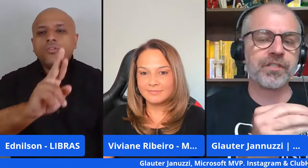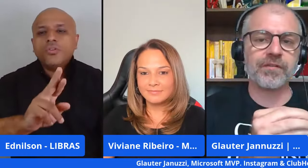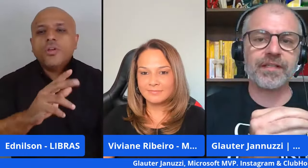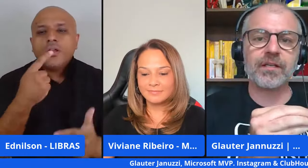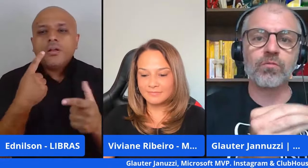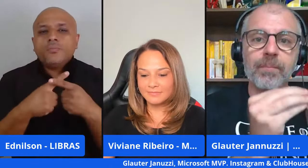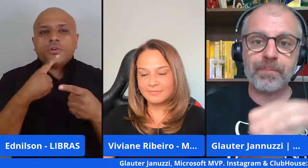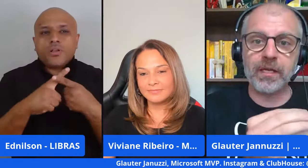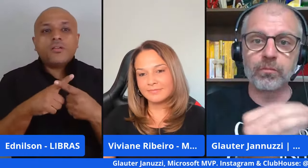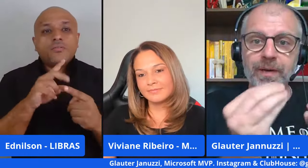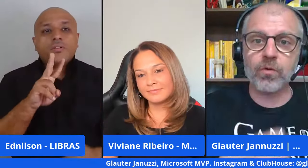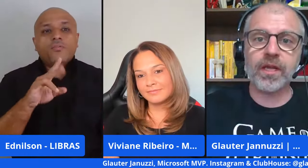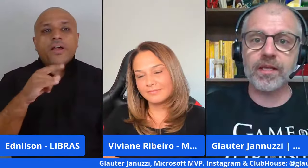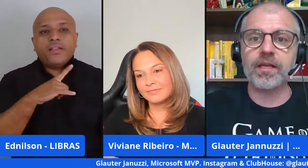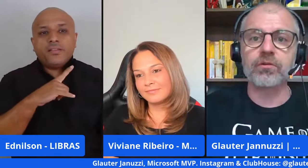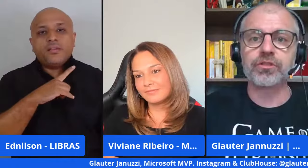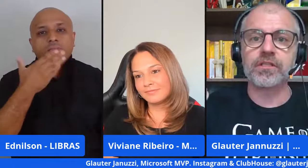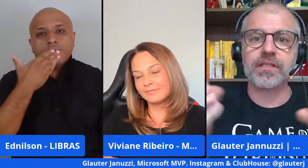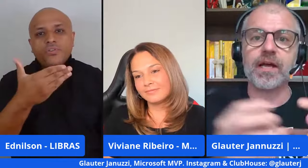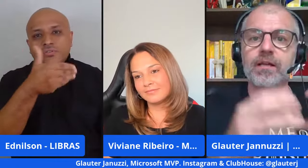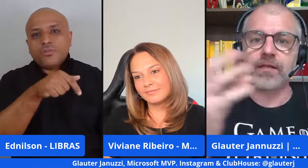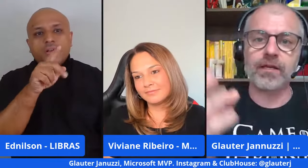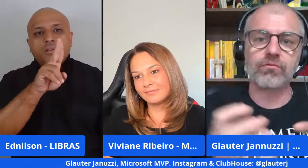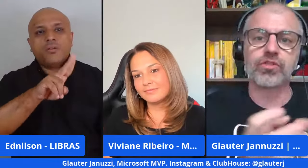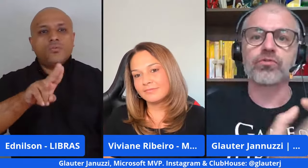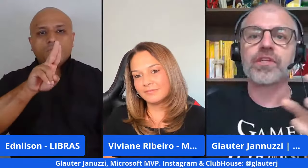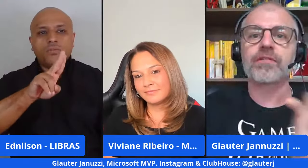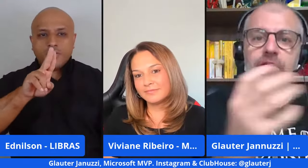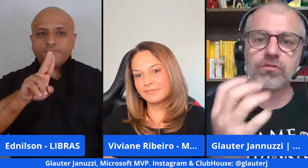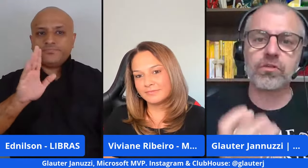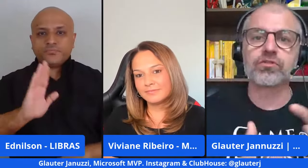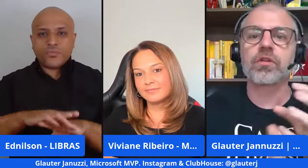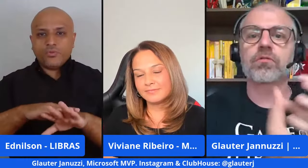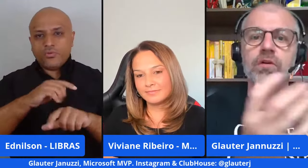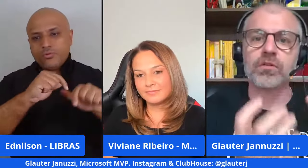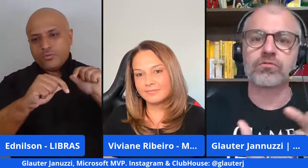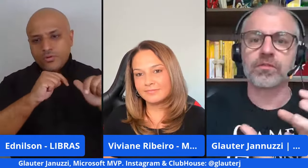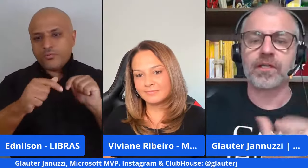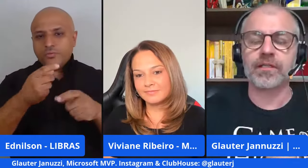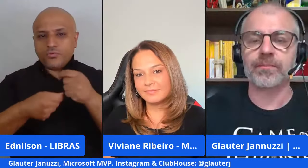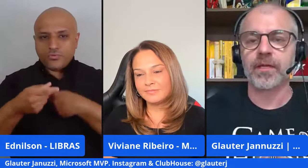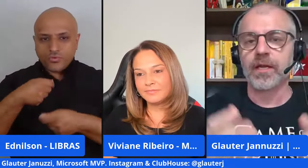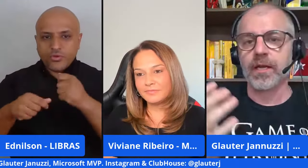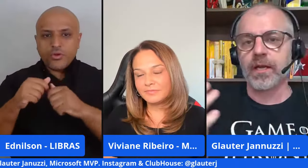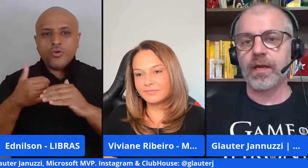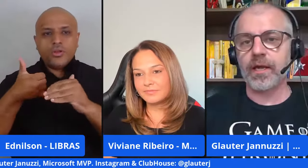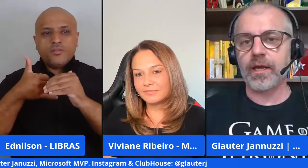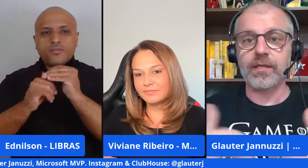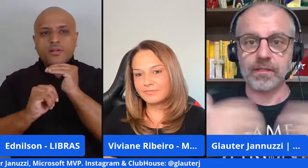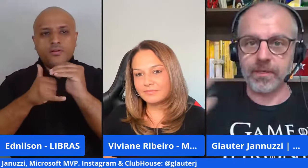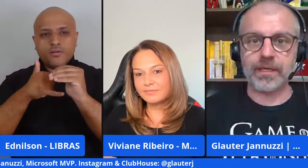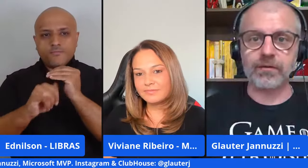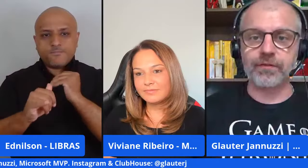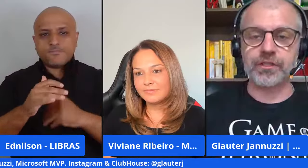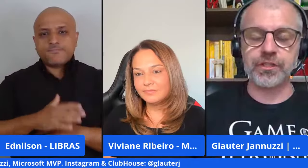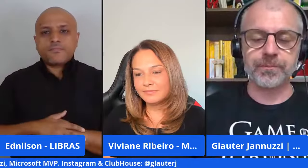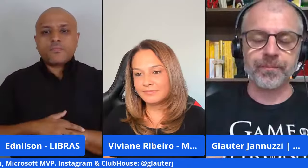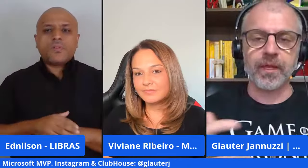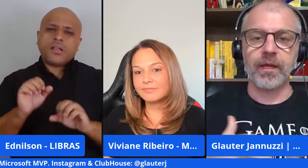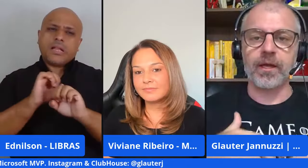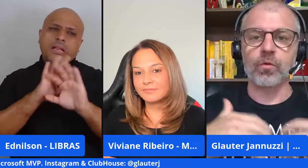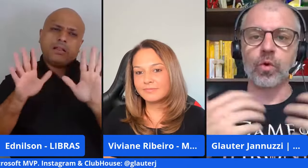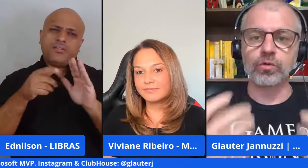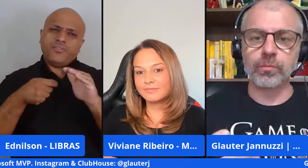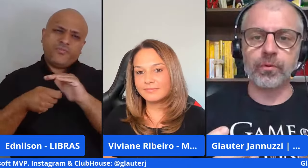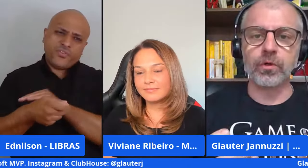você já vai ter um apelo para alguém querer utilizar o seu serviço o seu negócio a sua startup e também claro investir